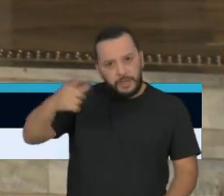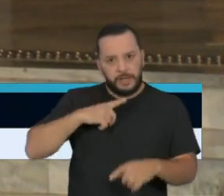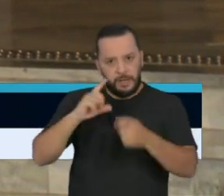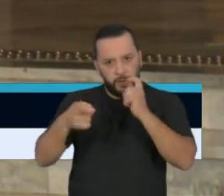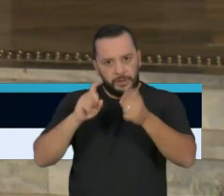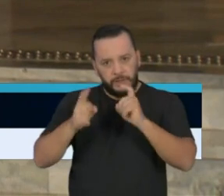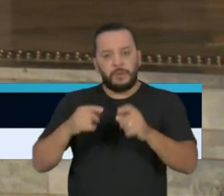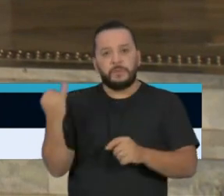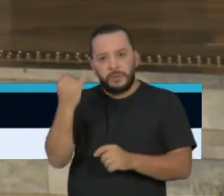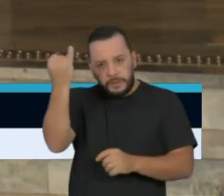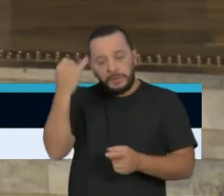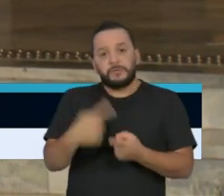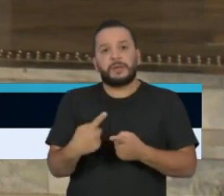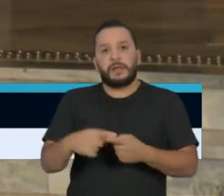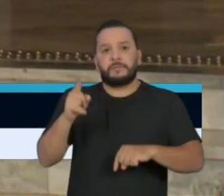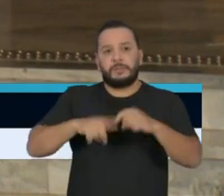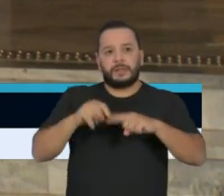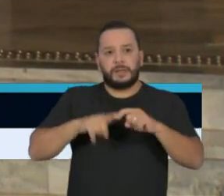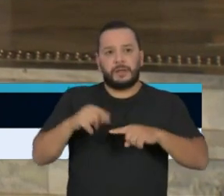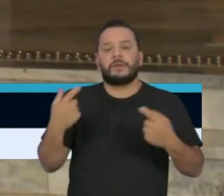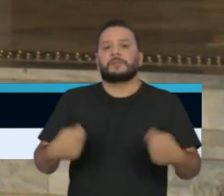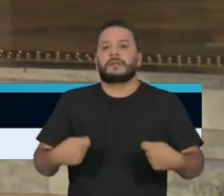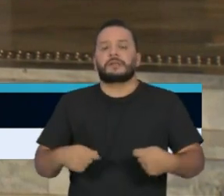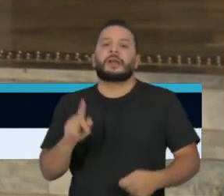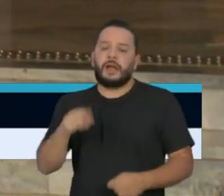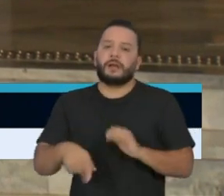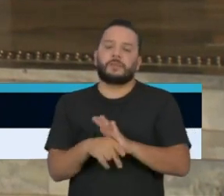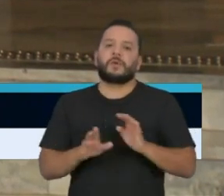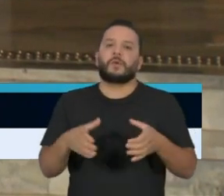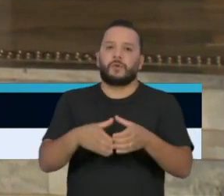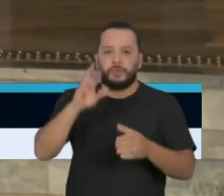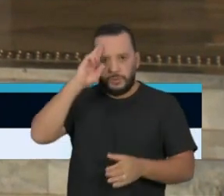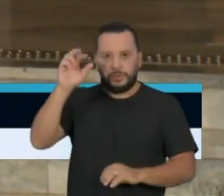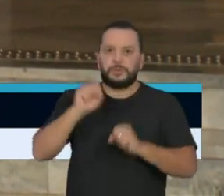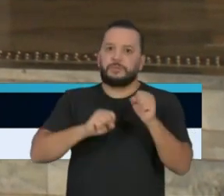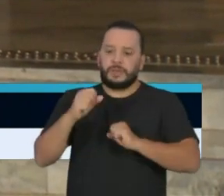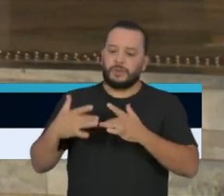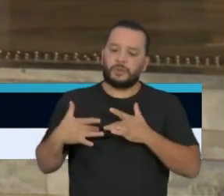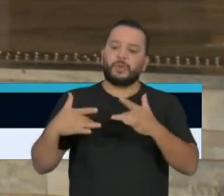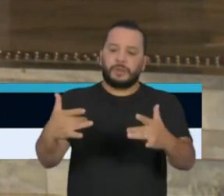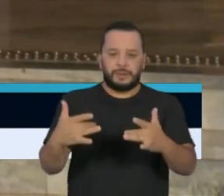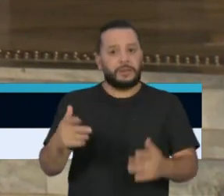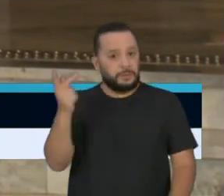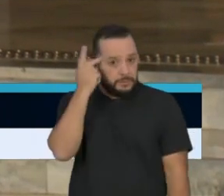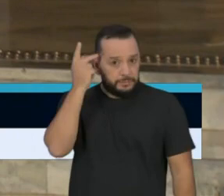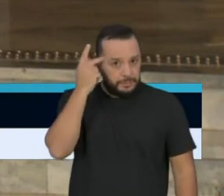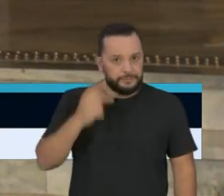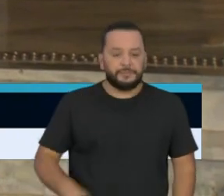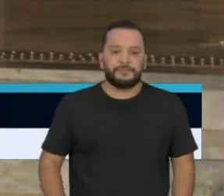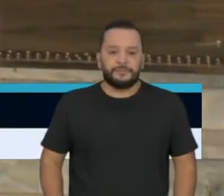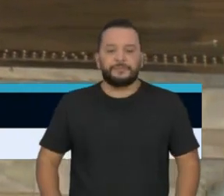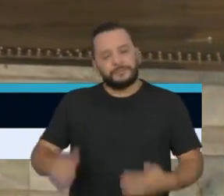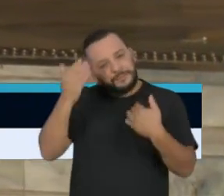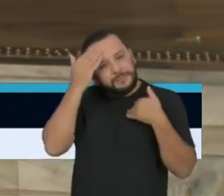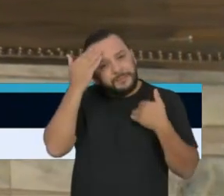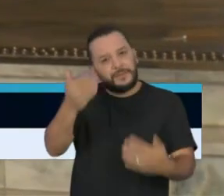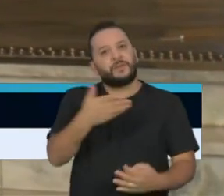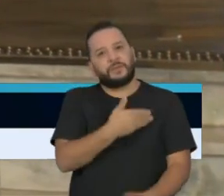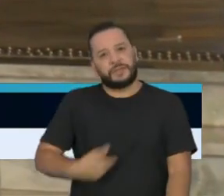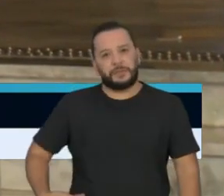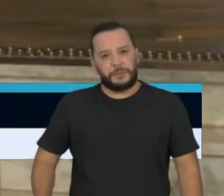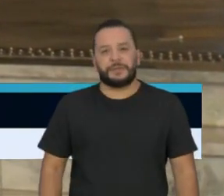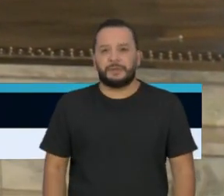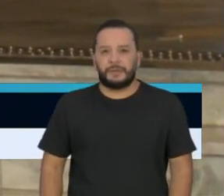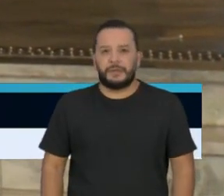de muitos insumos. Então, esse é o nosso grupo empresarial solidário de São Paulo. Muito obrigada, governador.